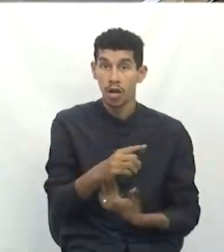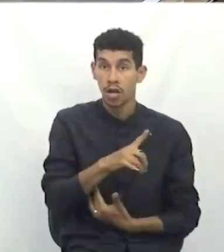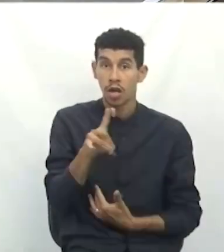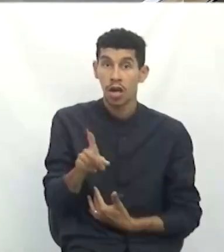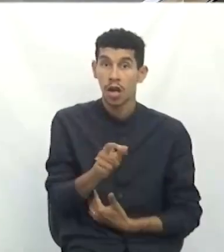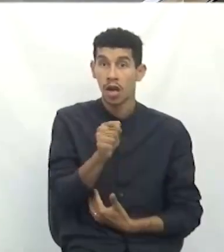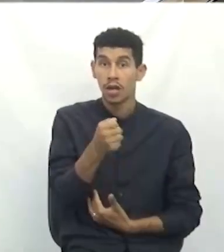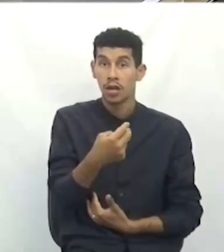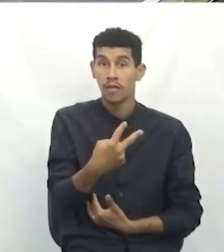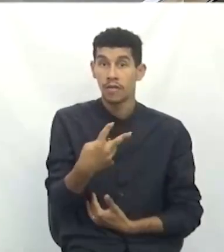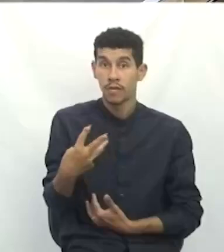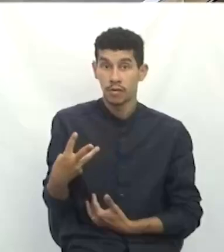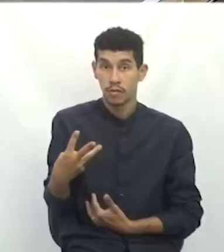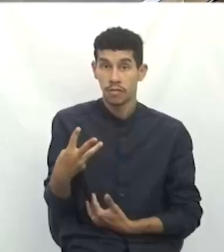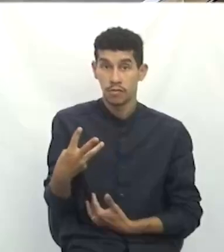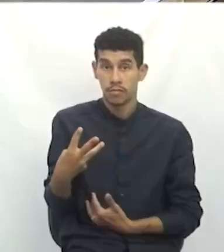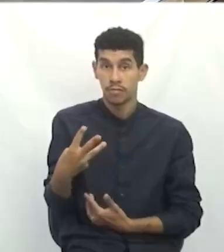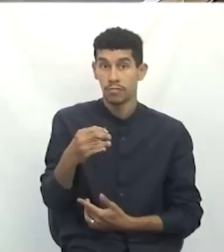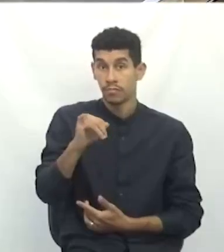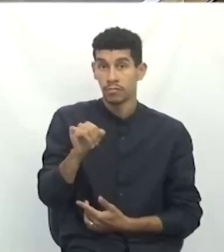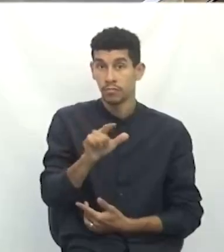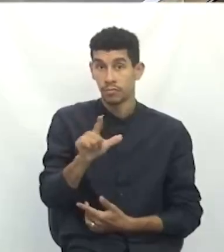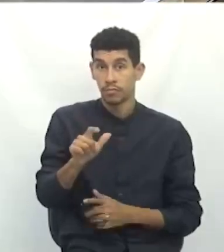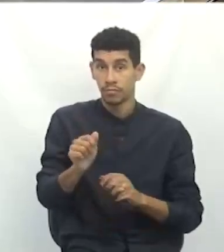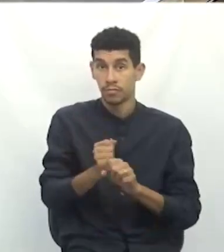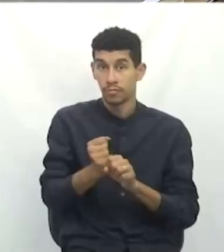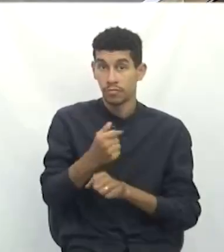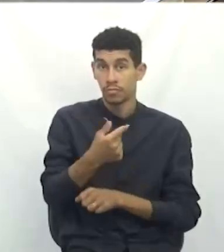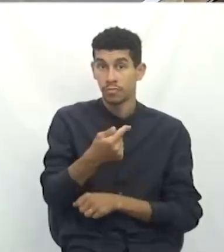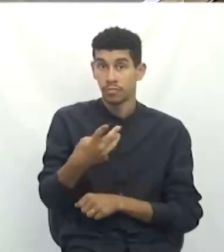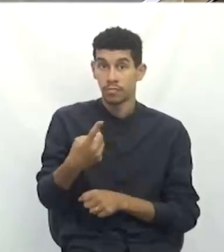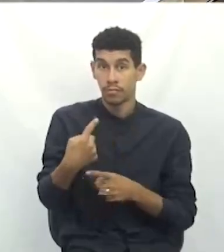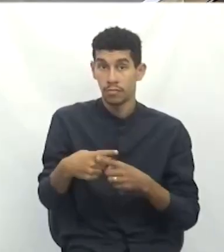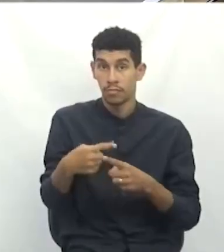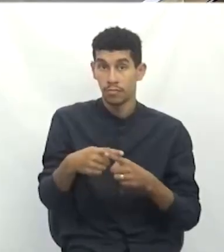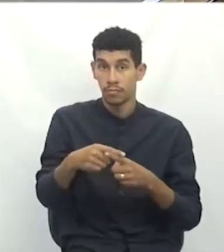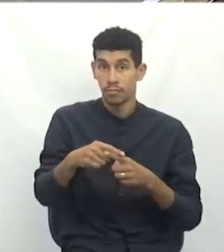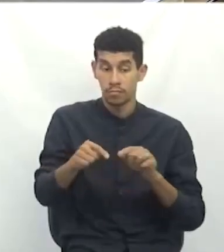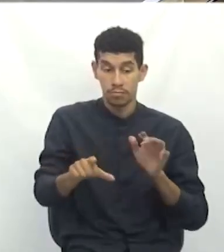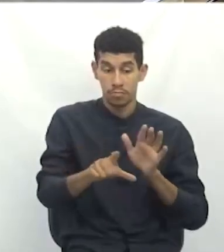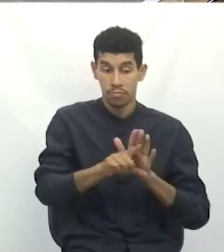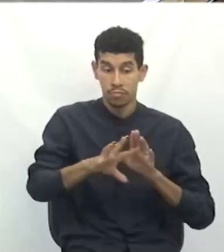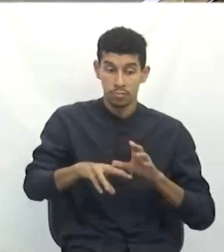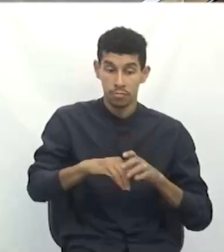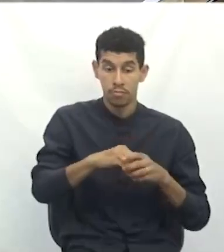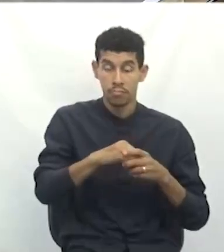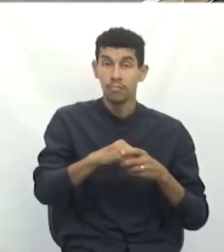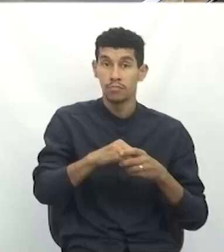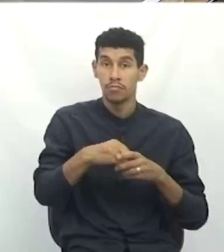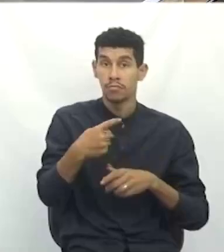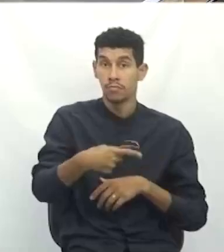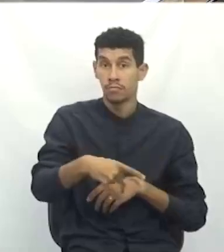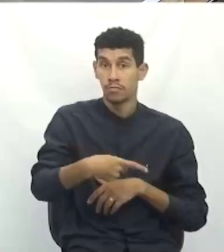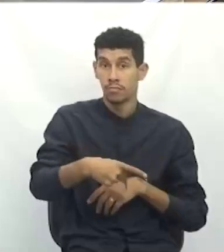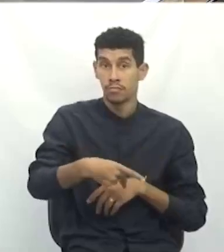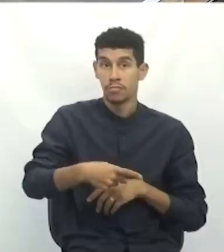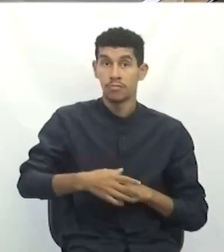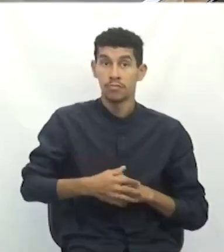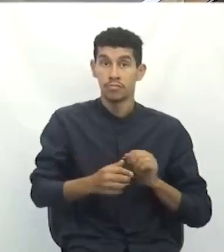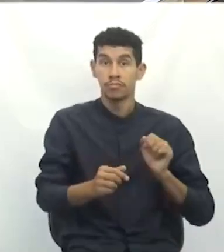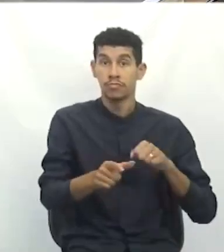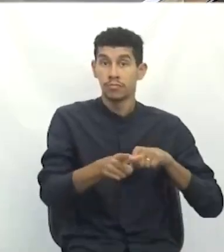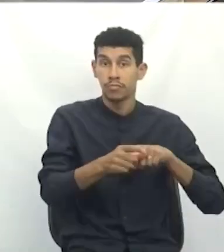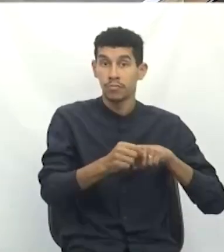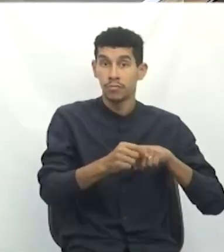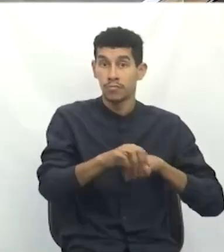23 de setembro de 2024, conforme o regimento interno desta Casa Legislativa, artigo